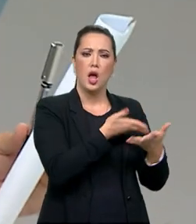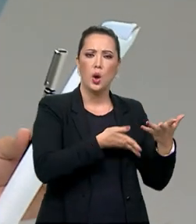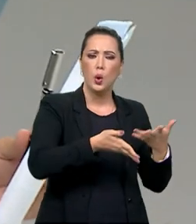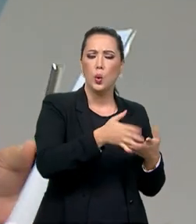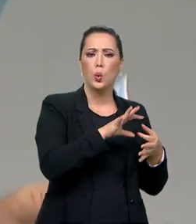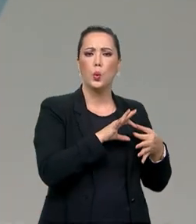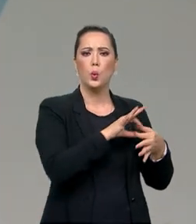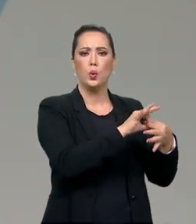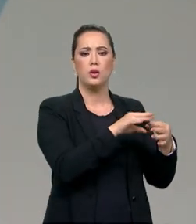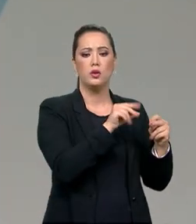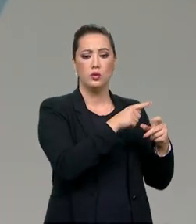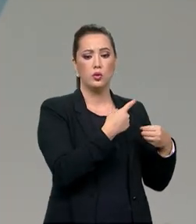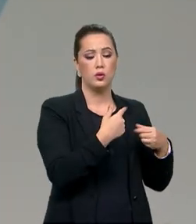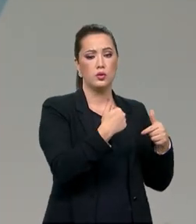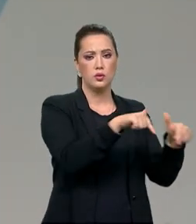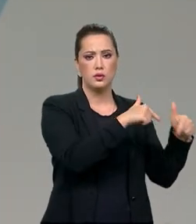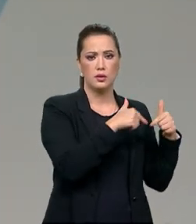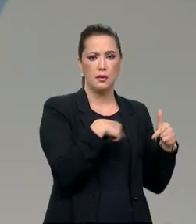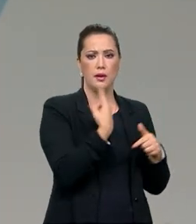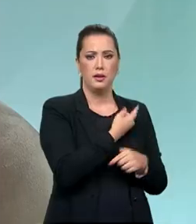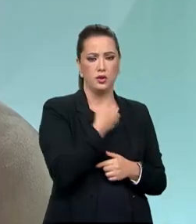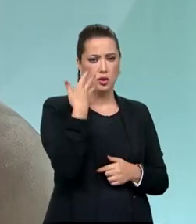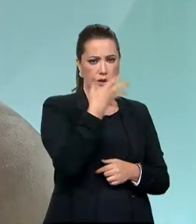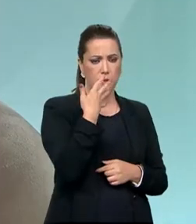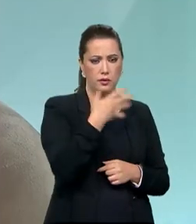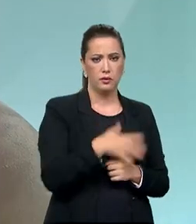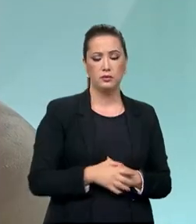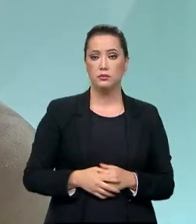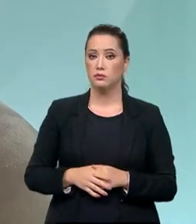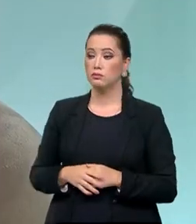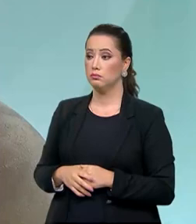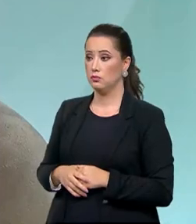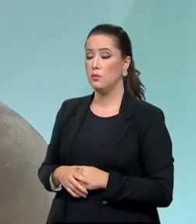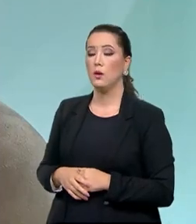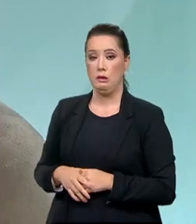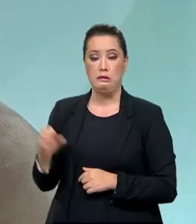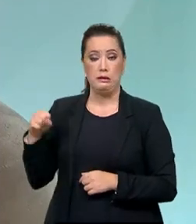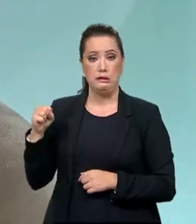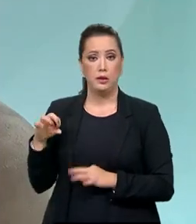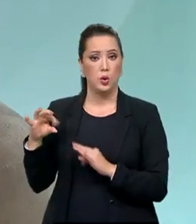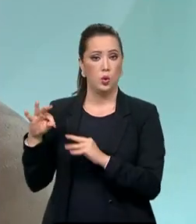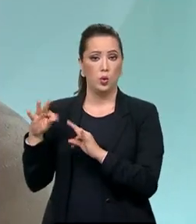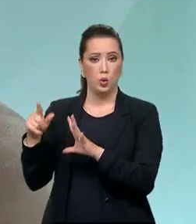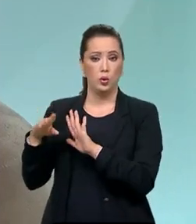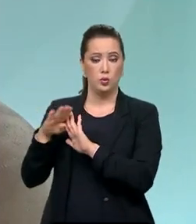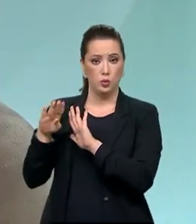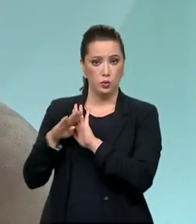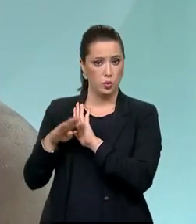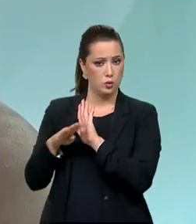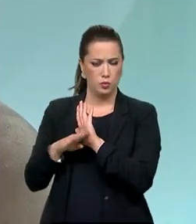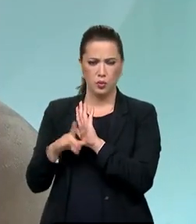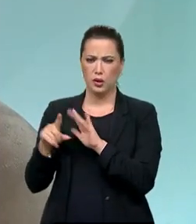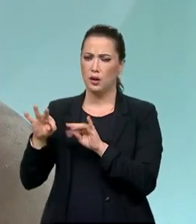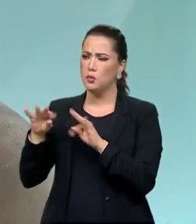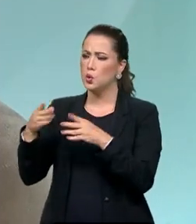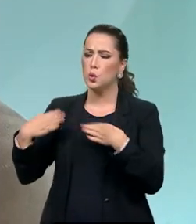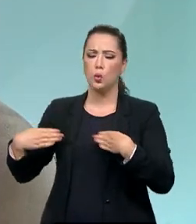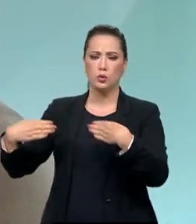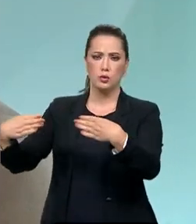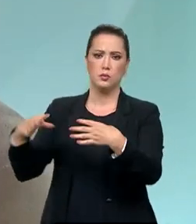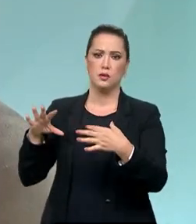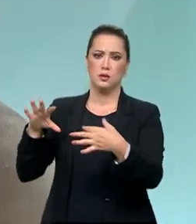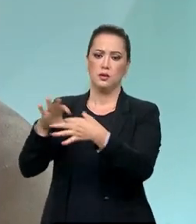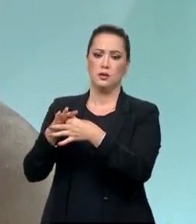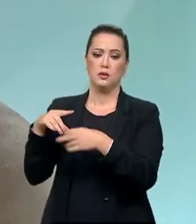abrange todas essas iniciativas que a gente falou aqui? Ela abrange, mas ela abrange também todas as iniciativas de todos os ministérios.